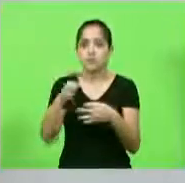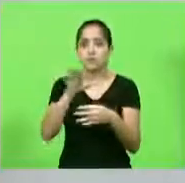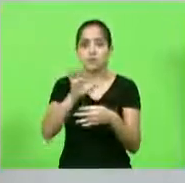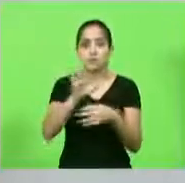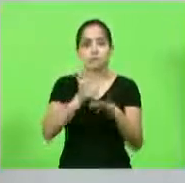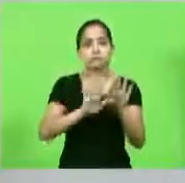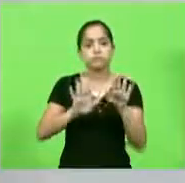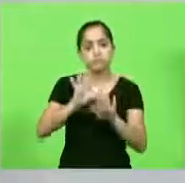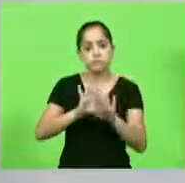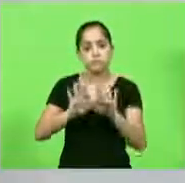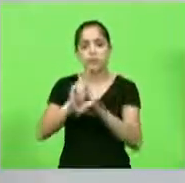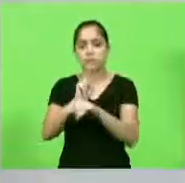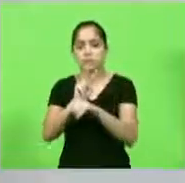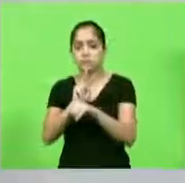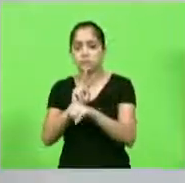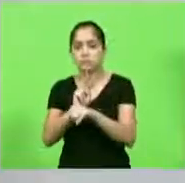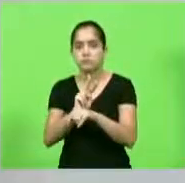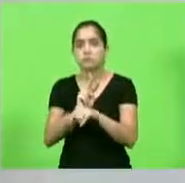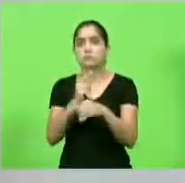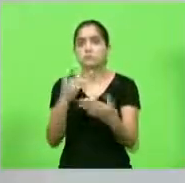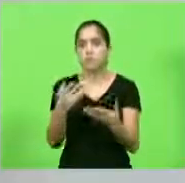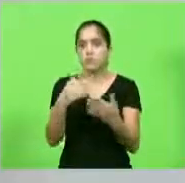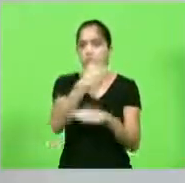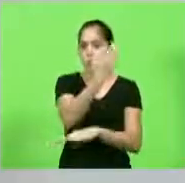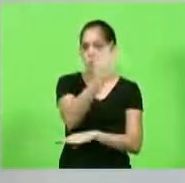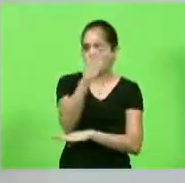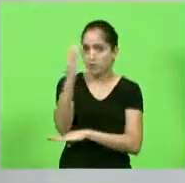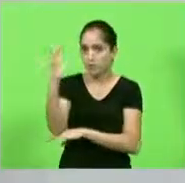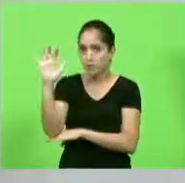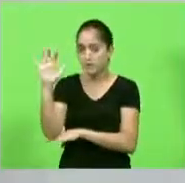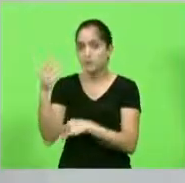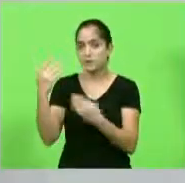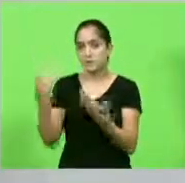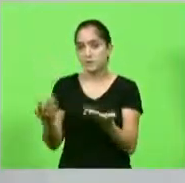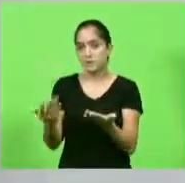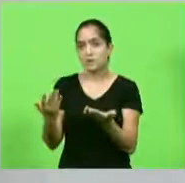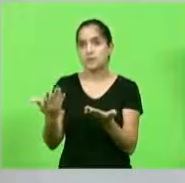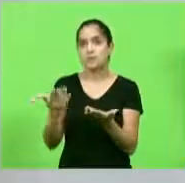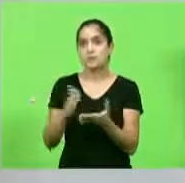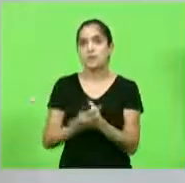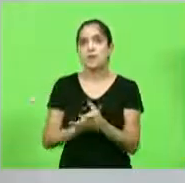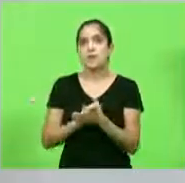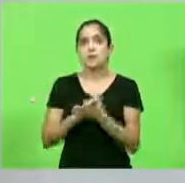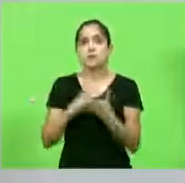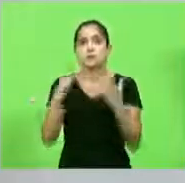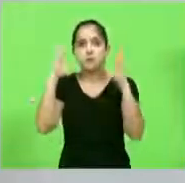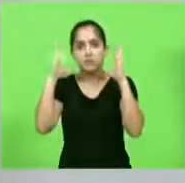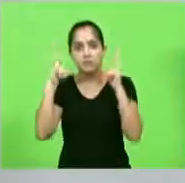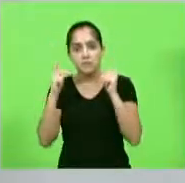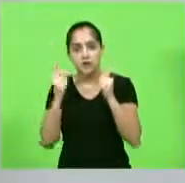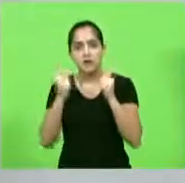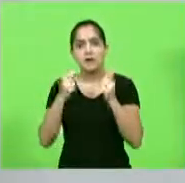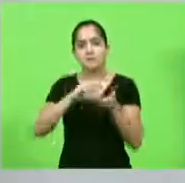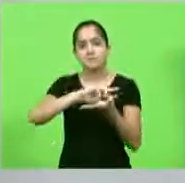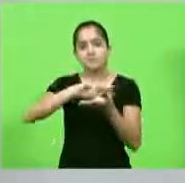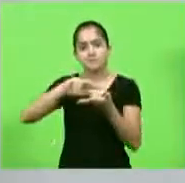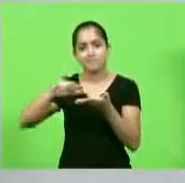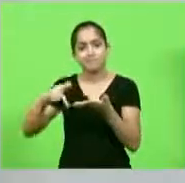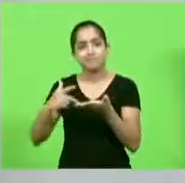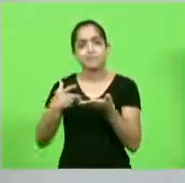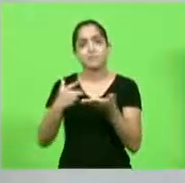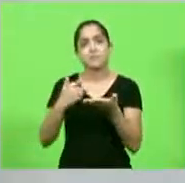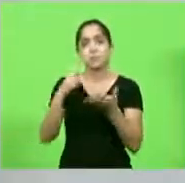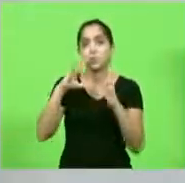tem que ter os cuidados necessários com a mata, com a floresta, com a fauna, com a flora, em amplo sentido. Todos